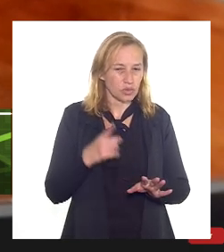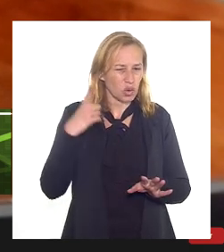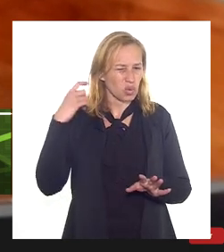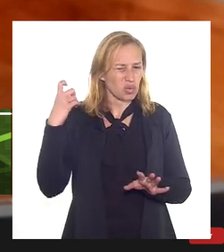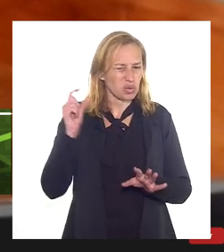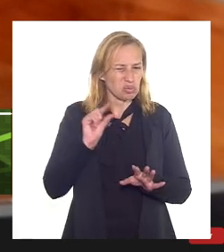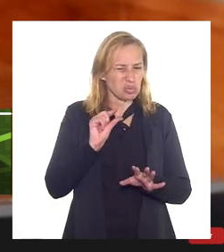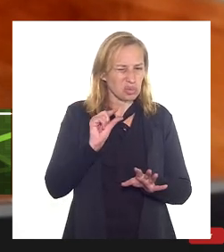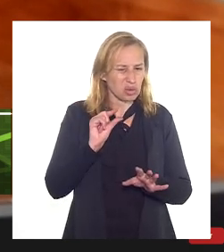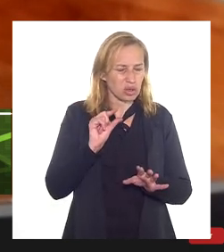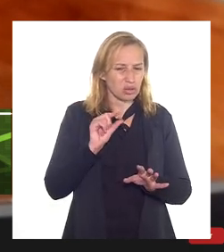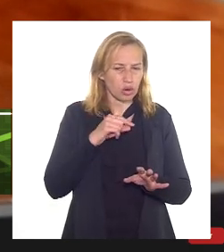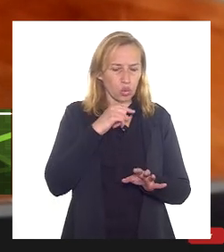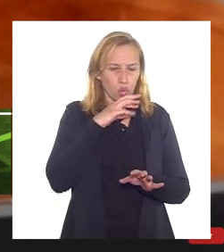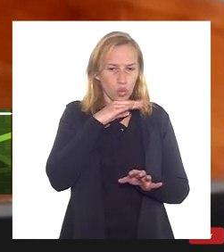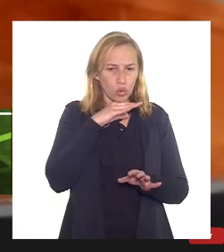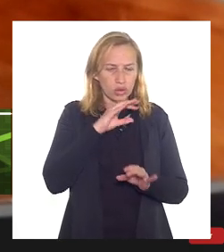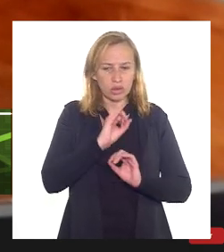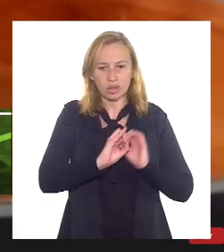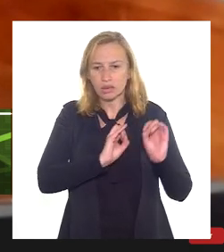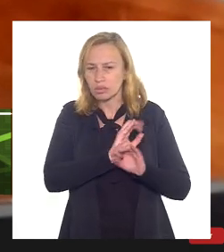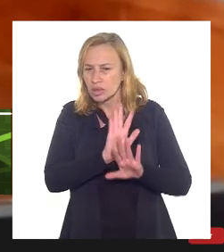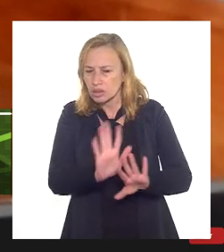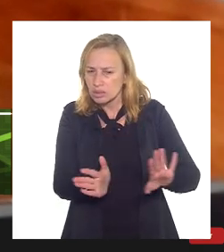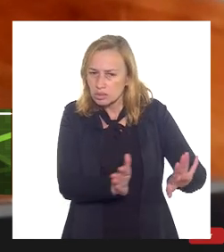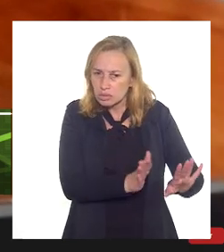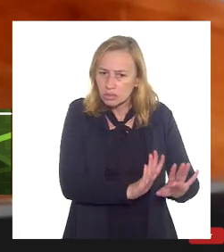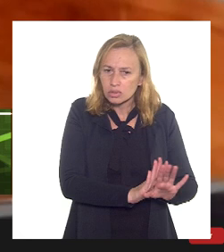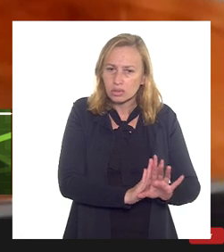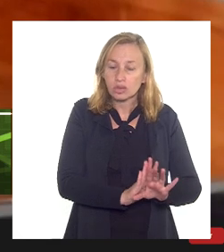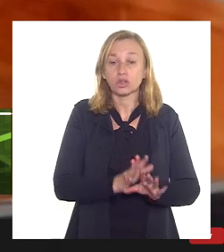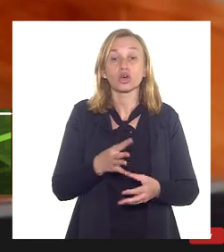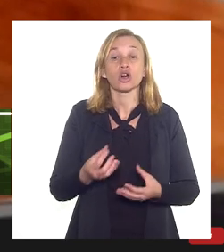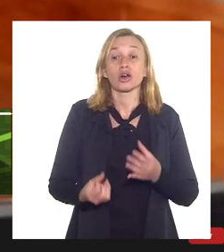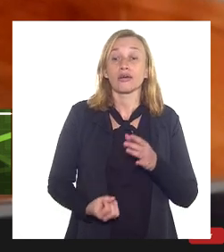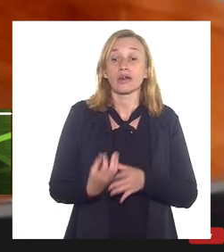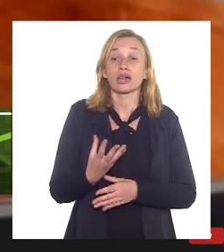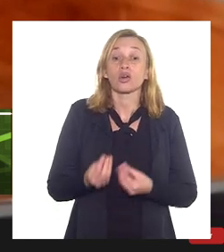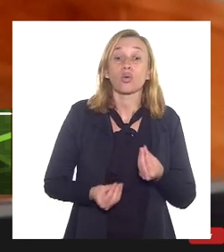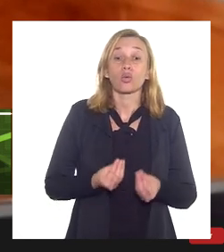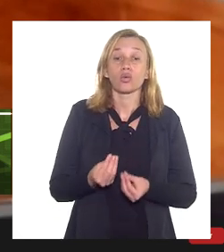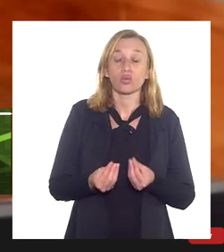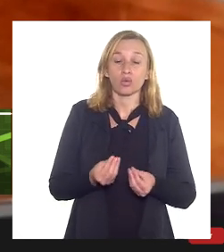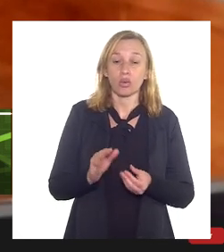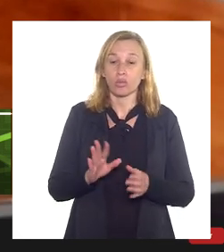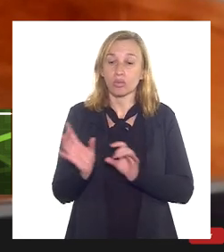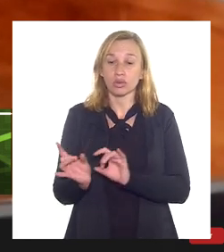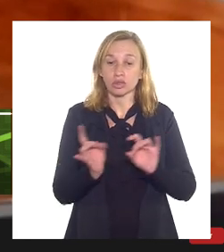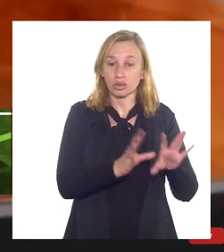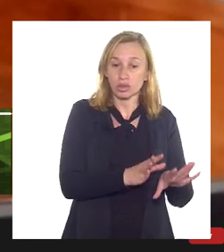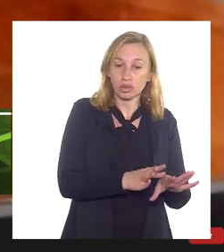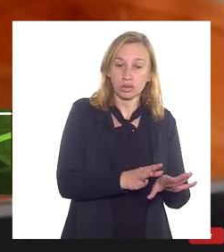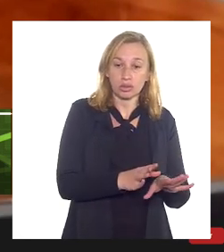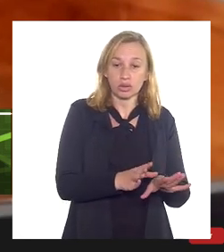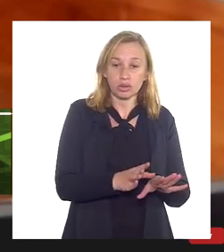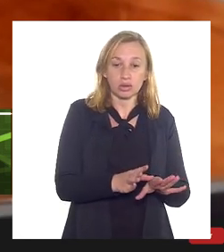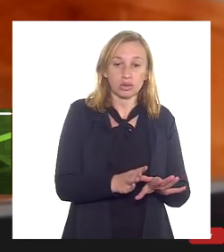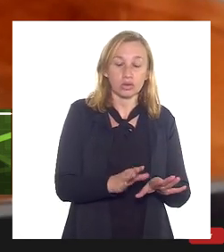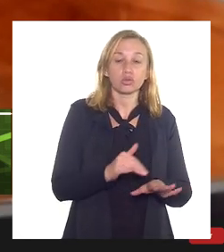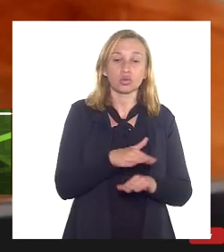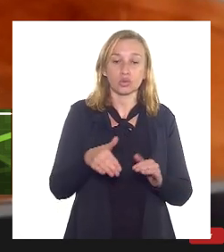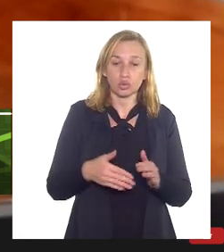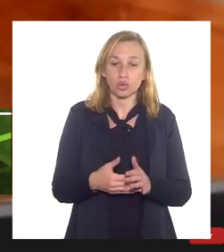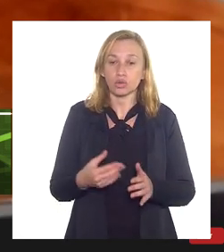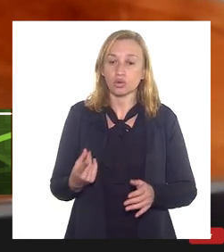encontro de contas mas ele tem que ser realizado quando for totalmente abandonado e até o levantamento de todos os